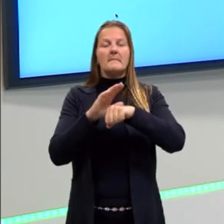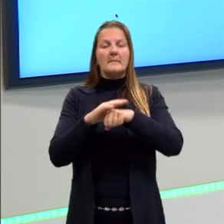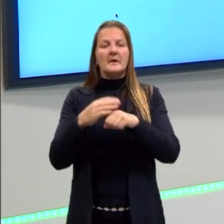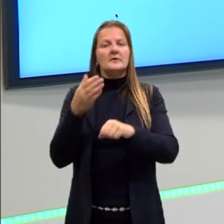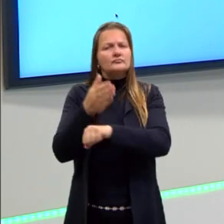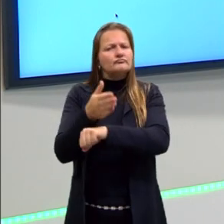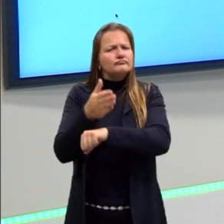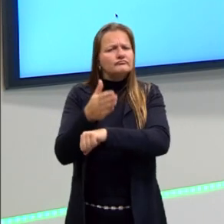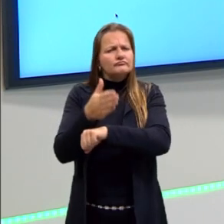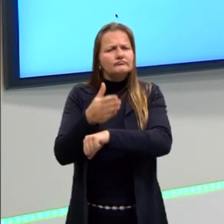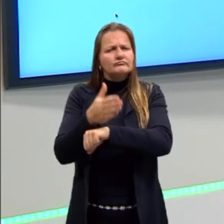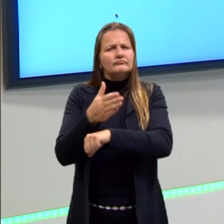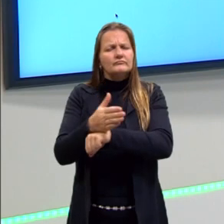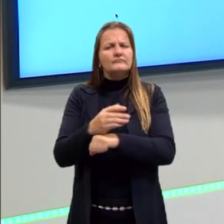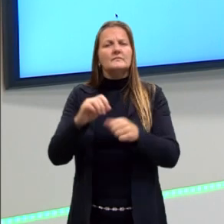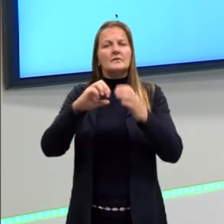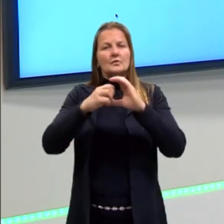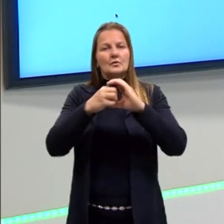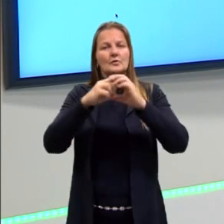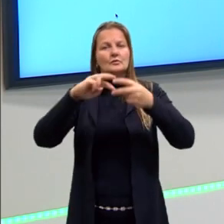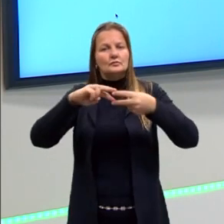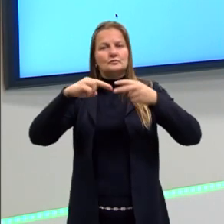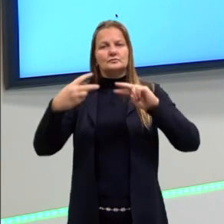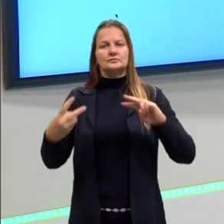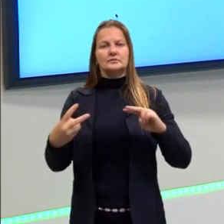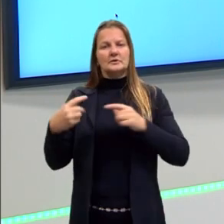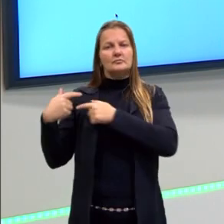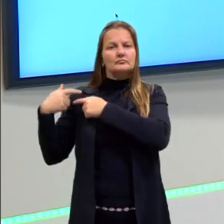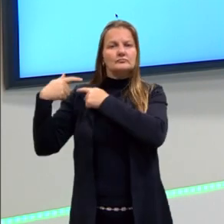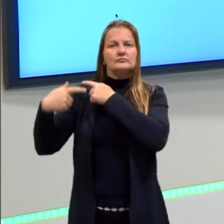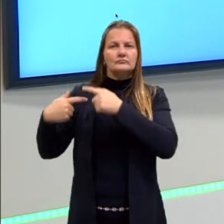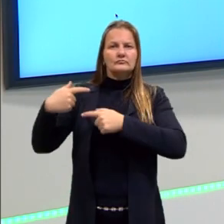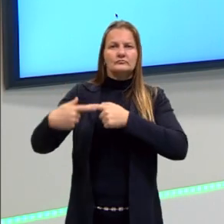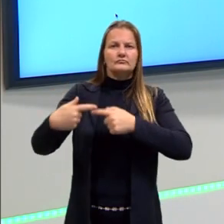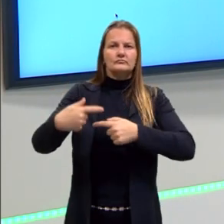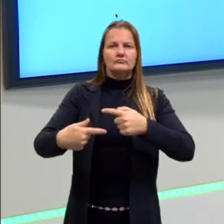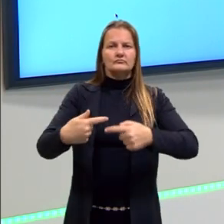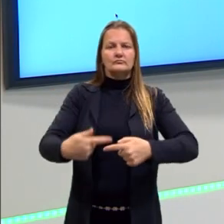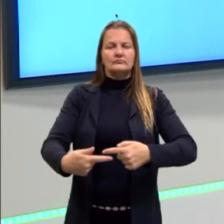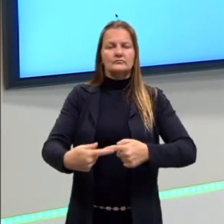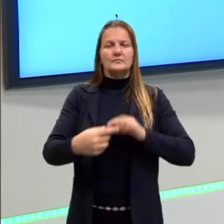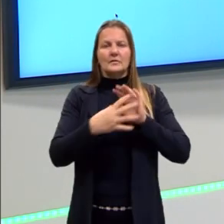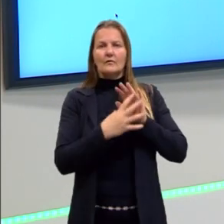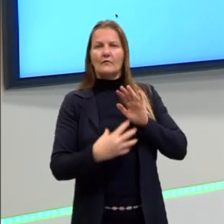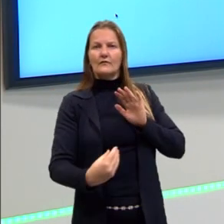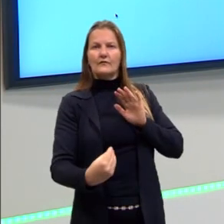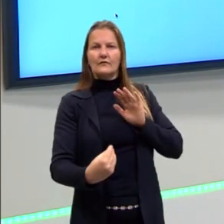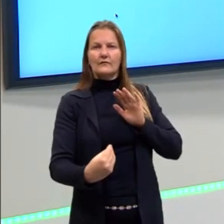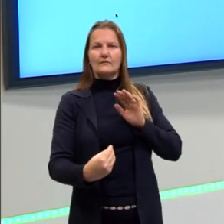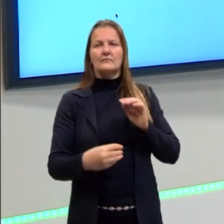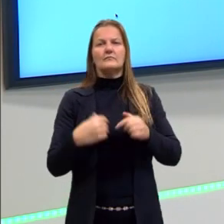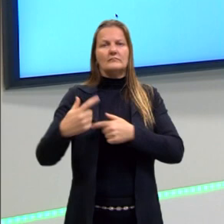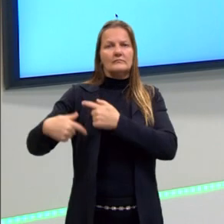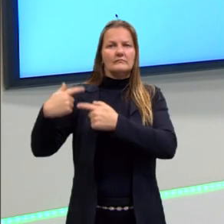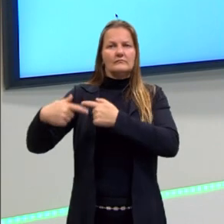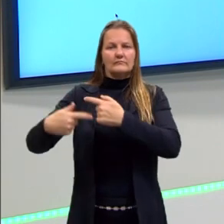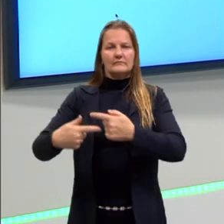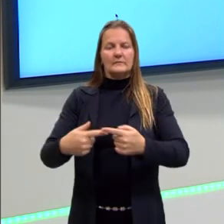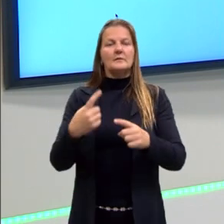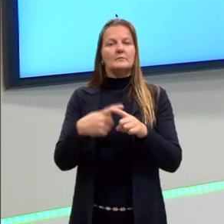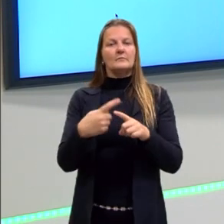ambiente e esse gene foi sendo passado para os descendentes, certo? Por quê?